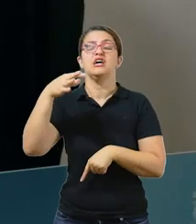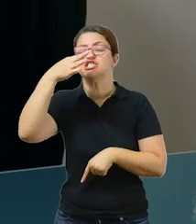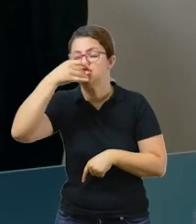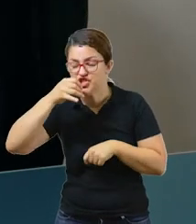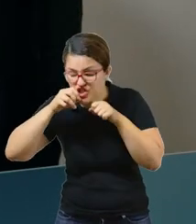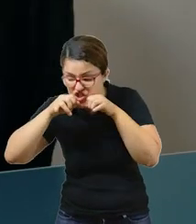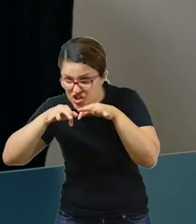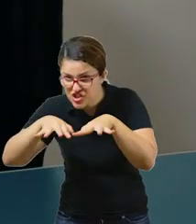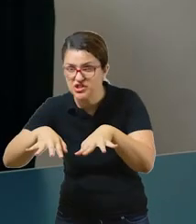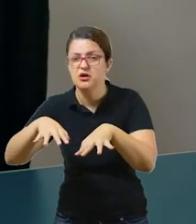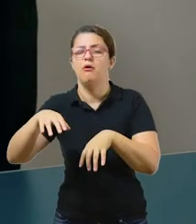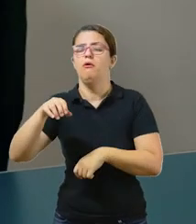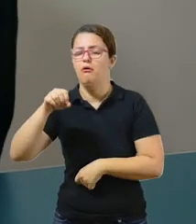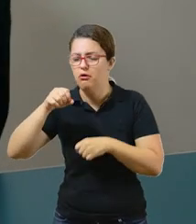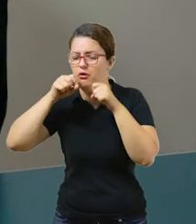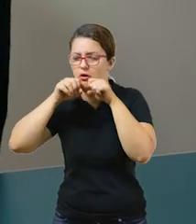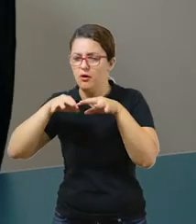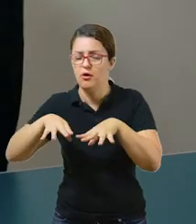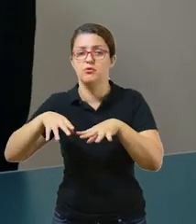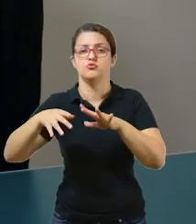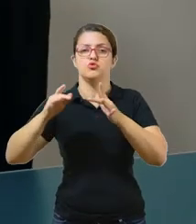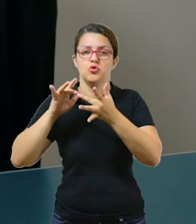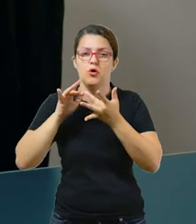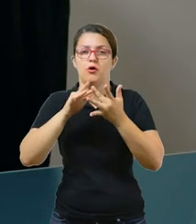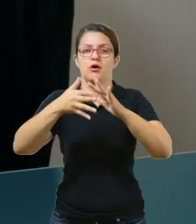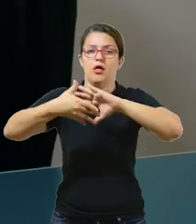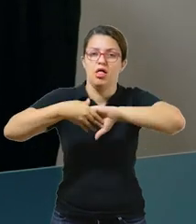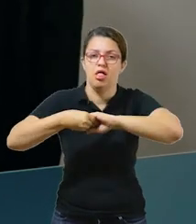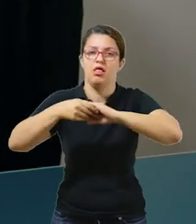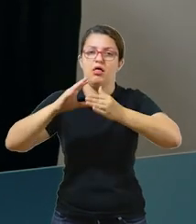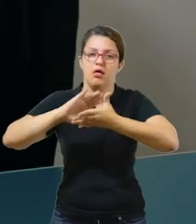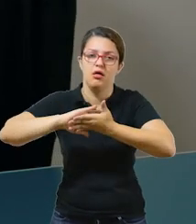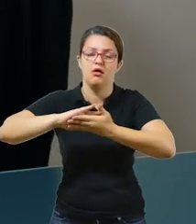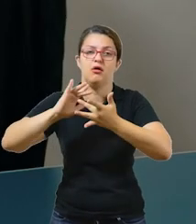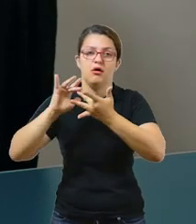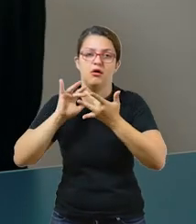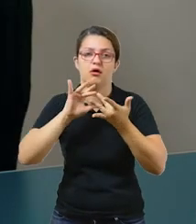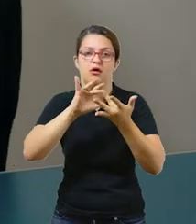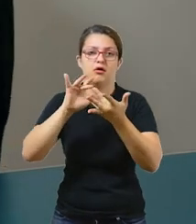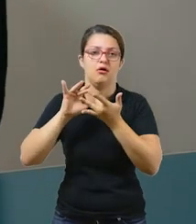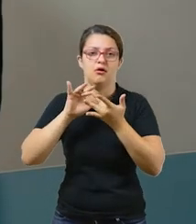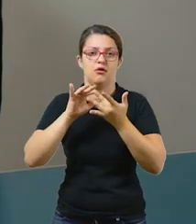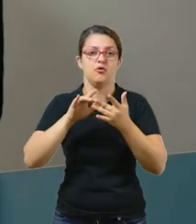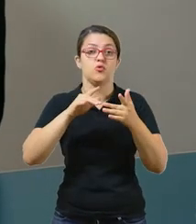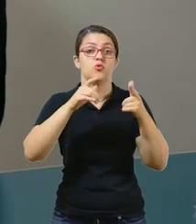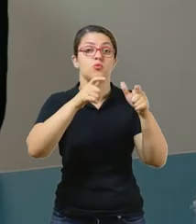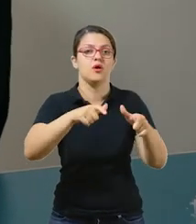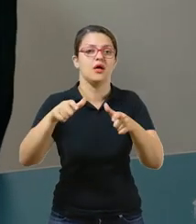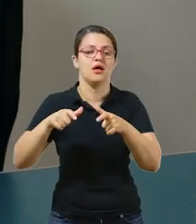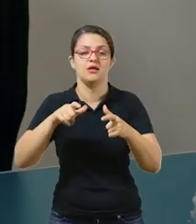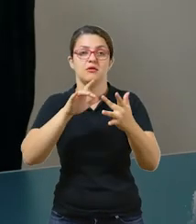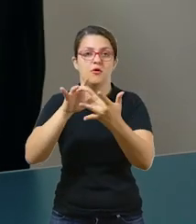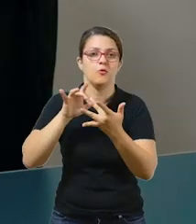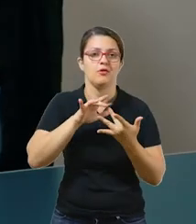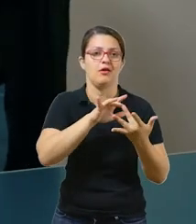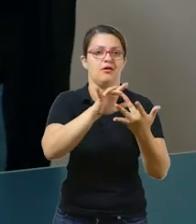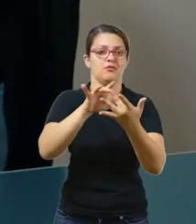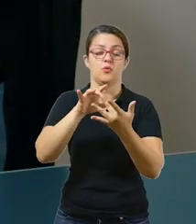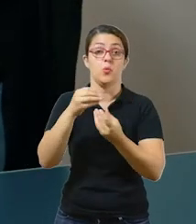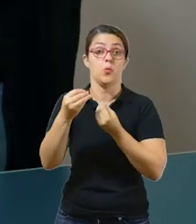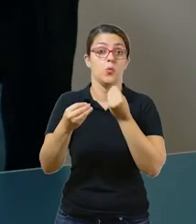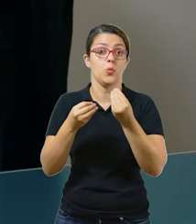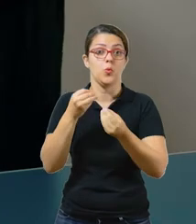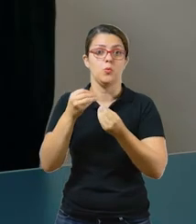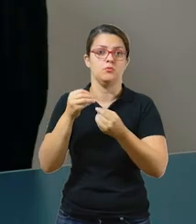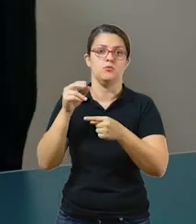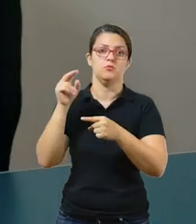tosse, catarro, toque ou aperto de mãos e objetos e superfícies contaminadas. Como eu faço para